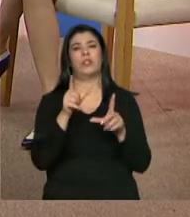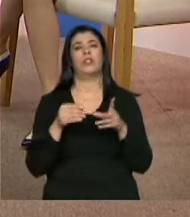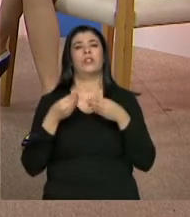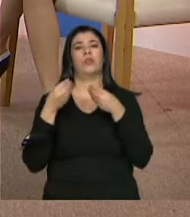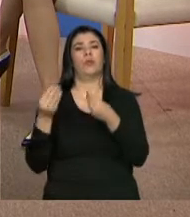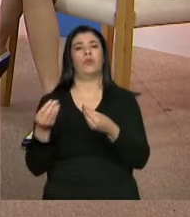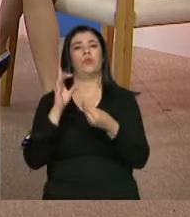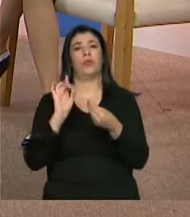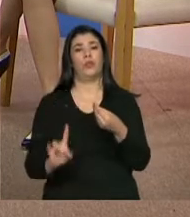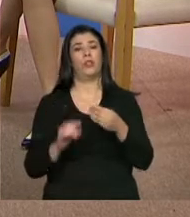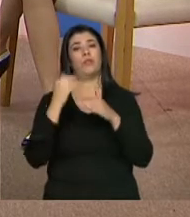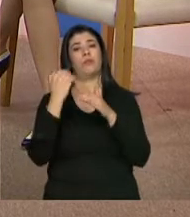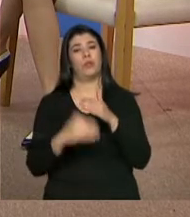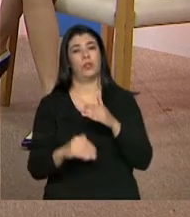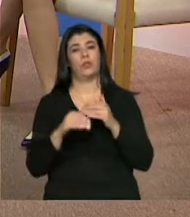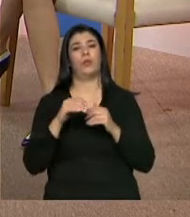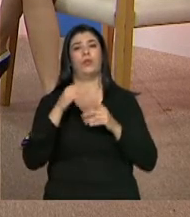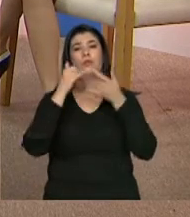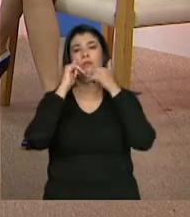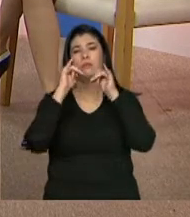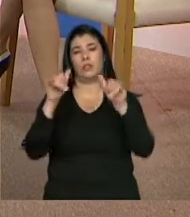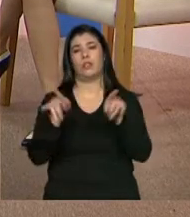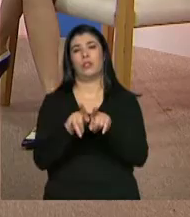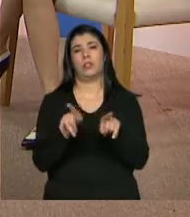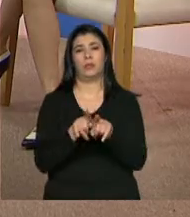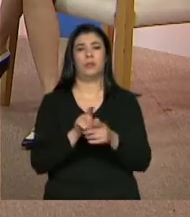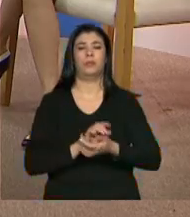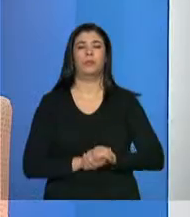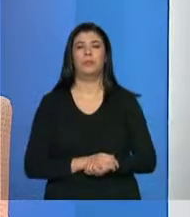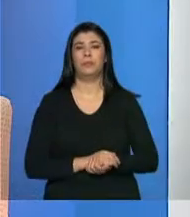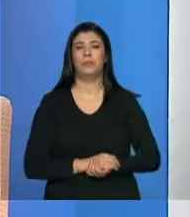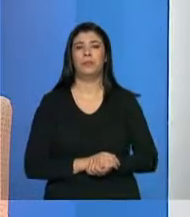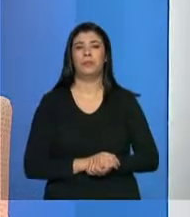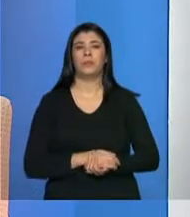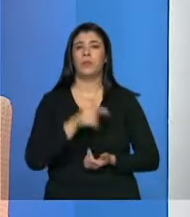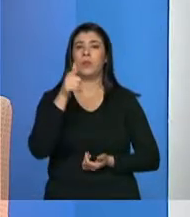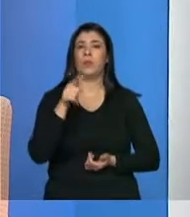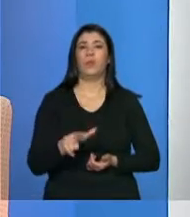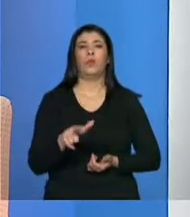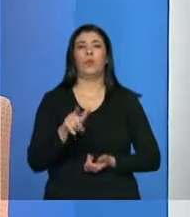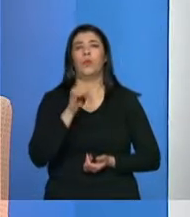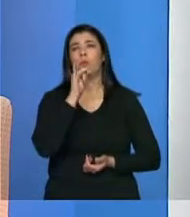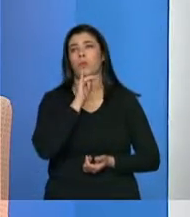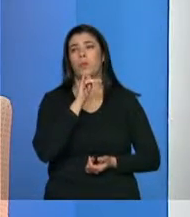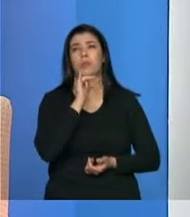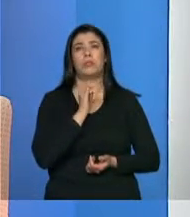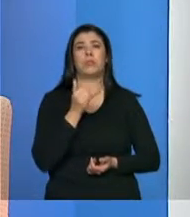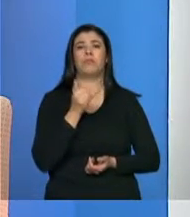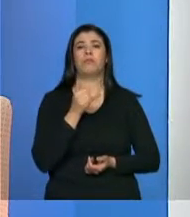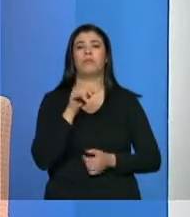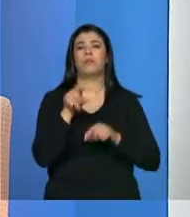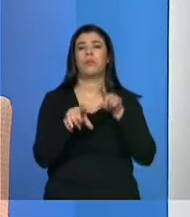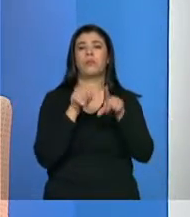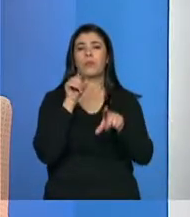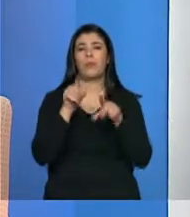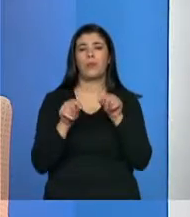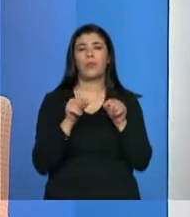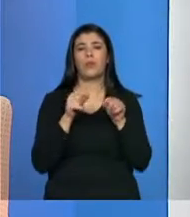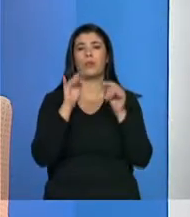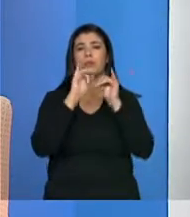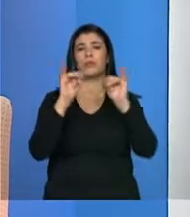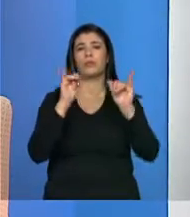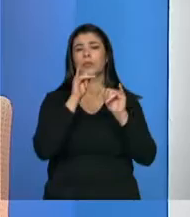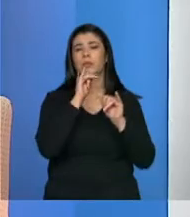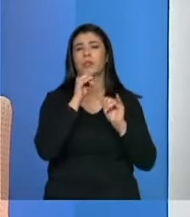direto ali na concessionária de energia elétrica, concede a tarifa. Outros, outras seleções são possíveis, né? O